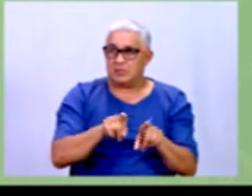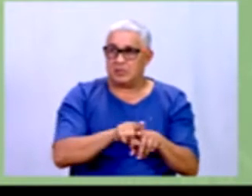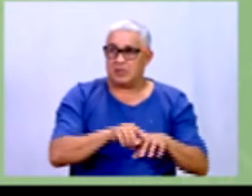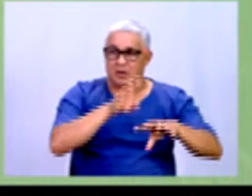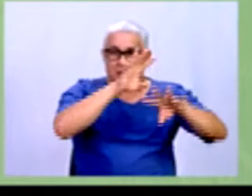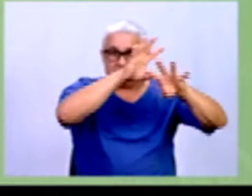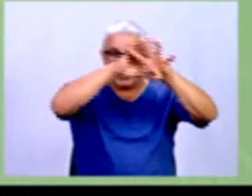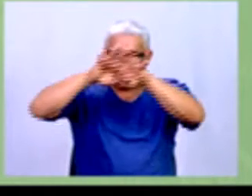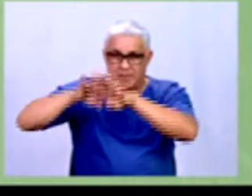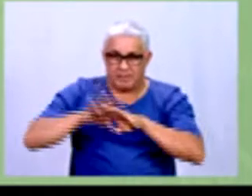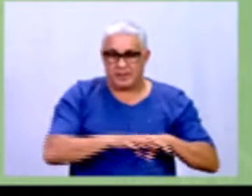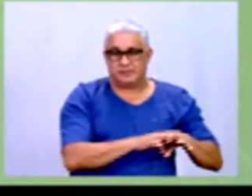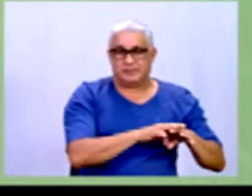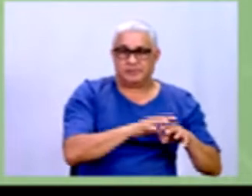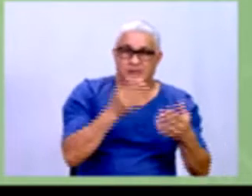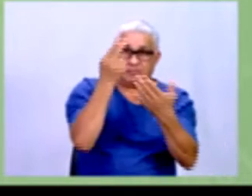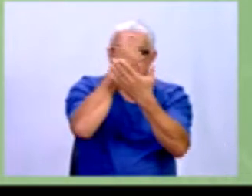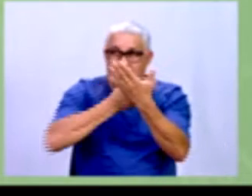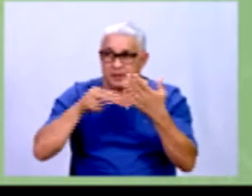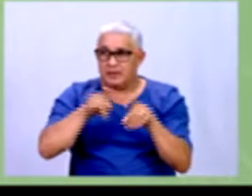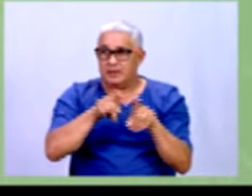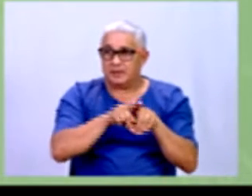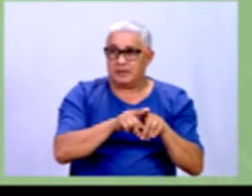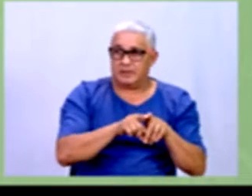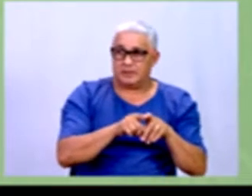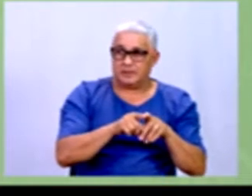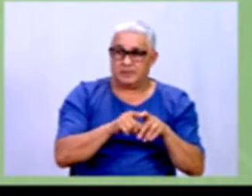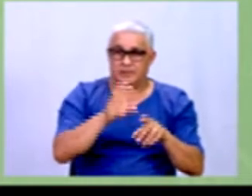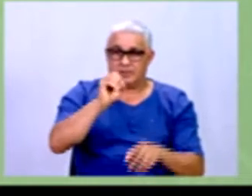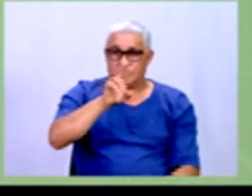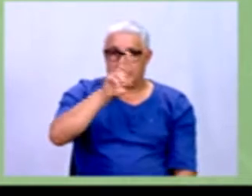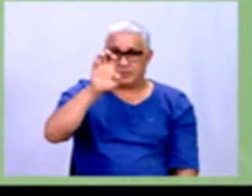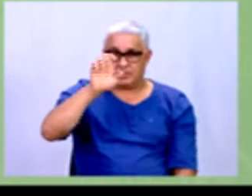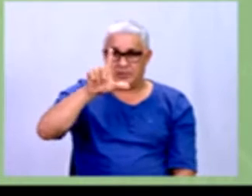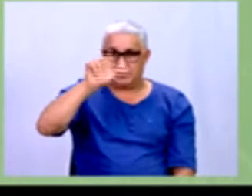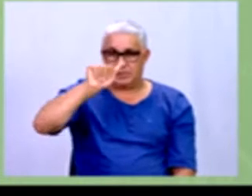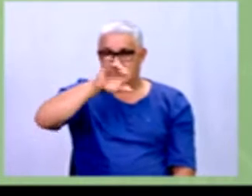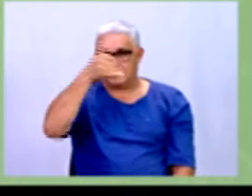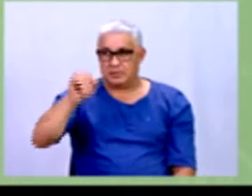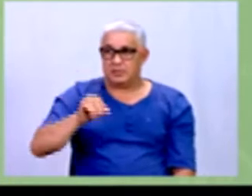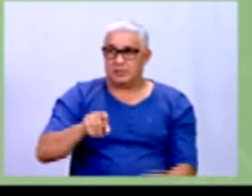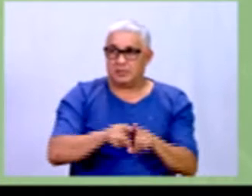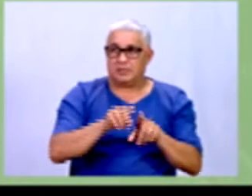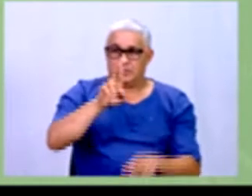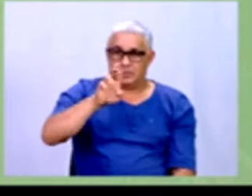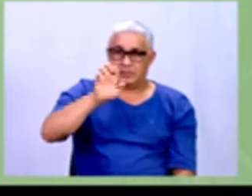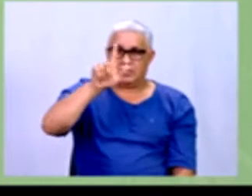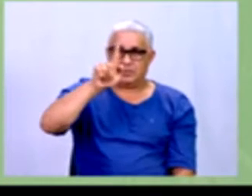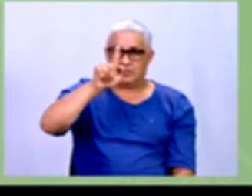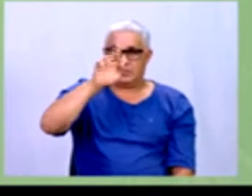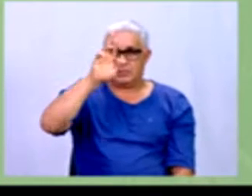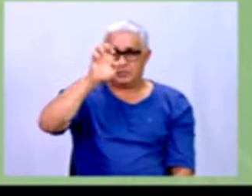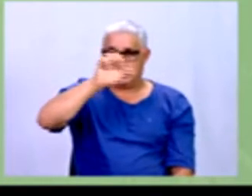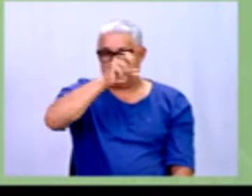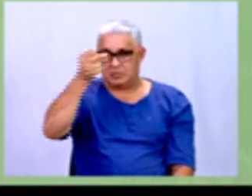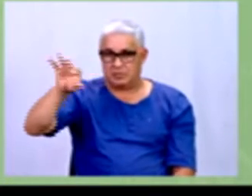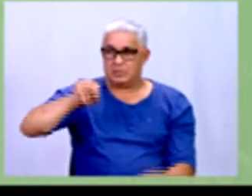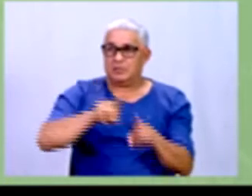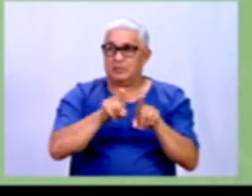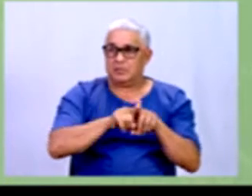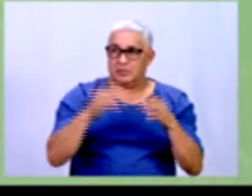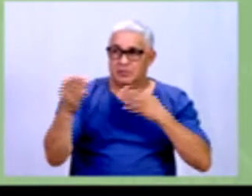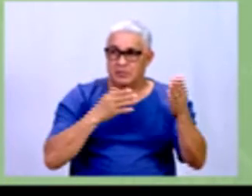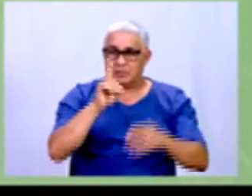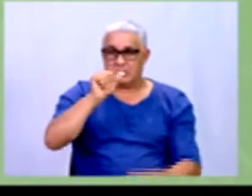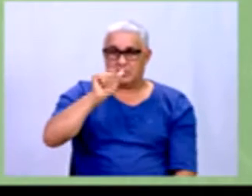Com certeza. Correlação, regressão, análise de dados indicativos e, por último,